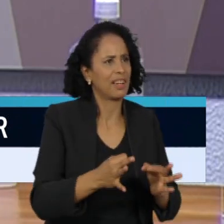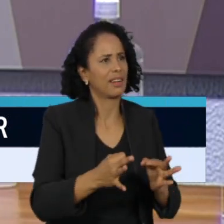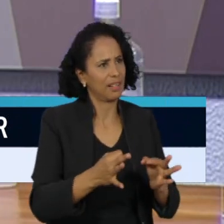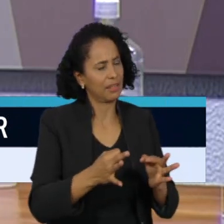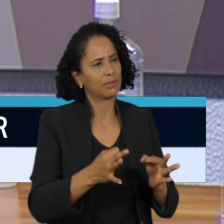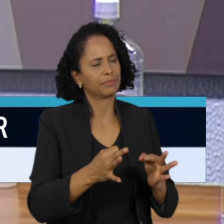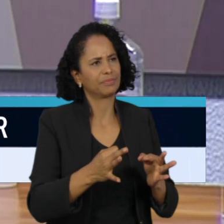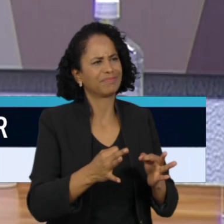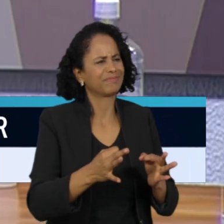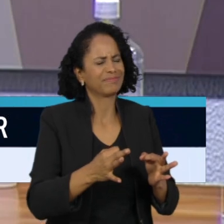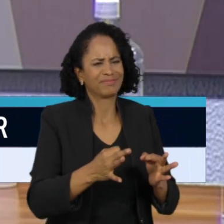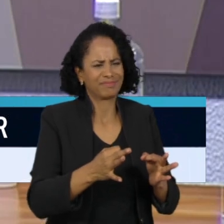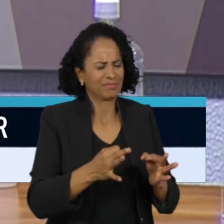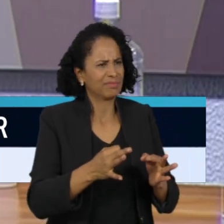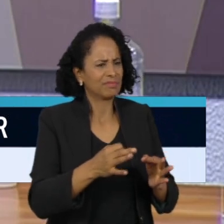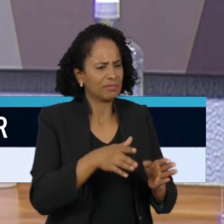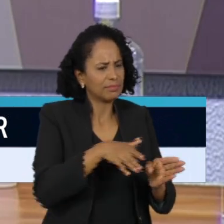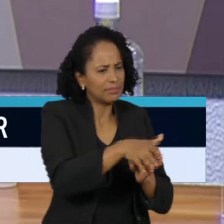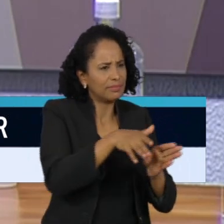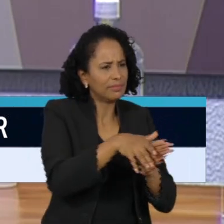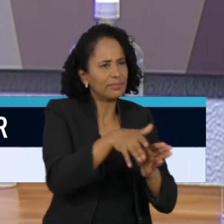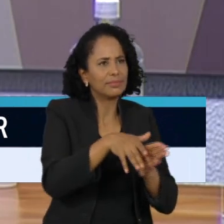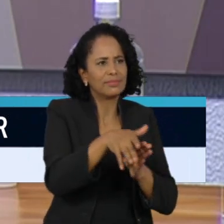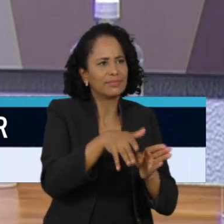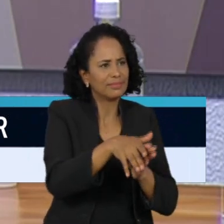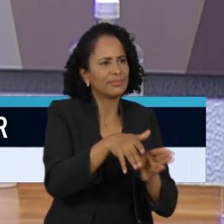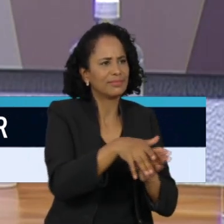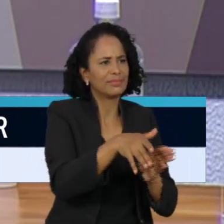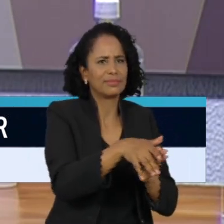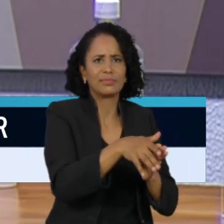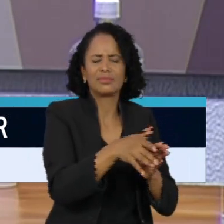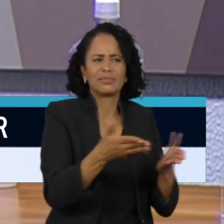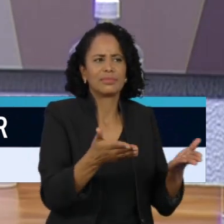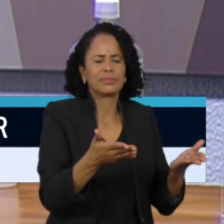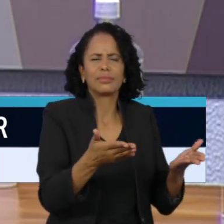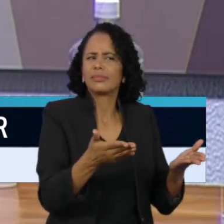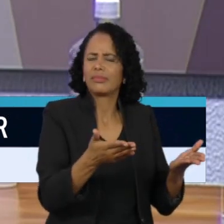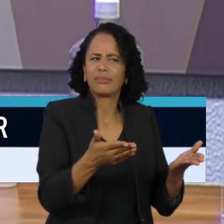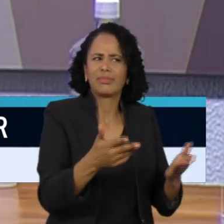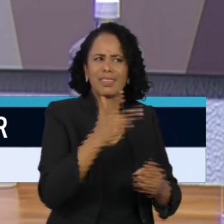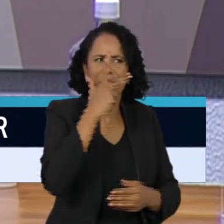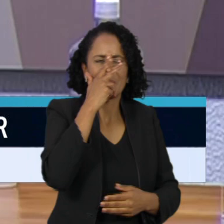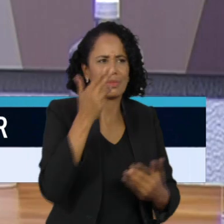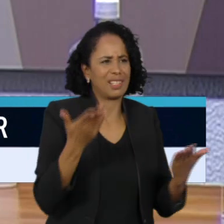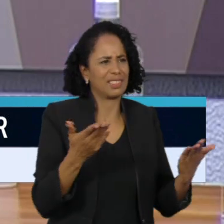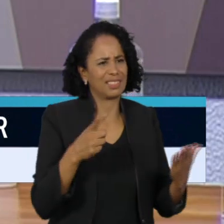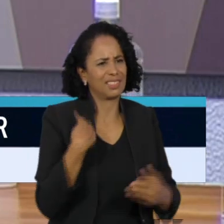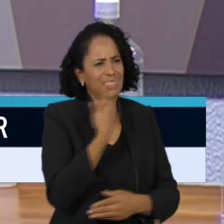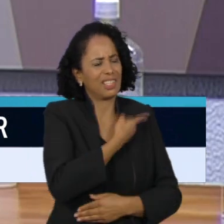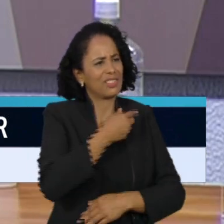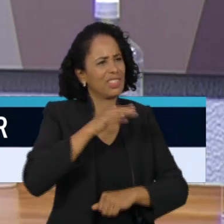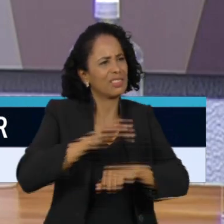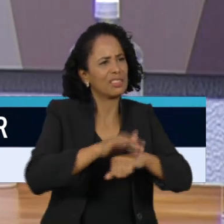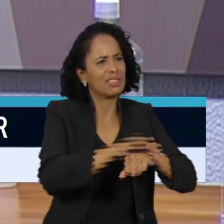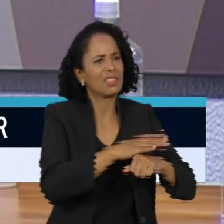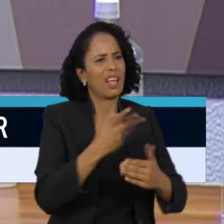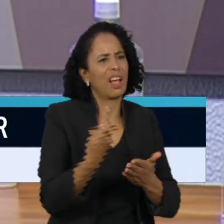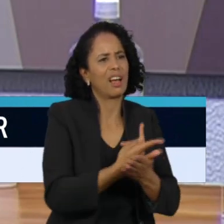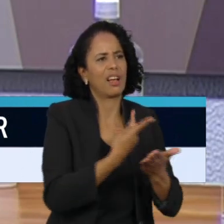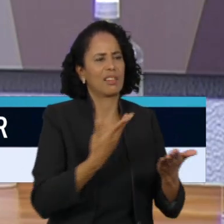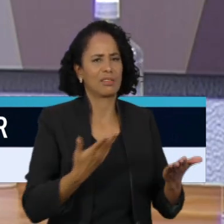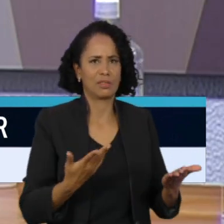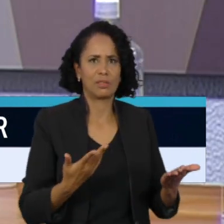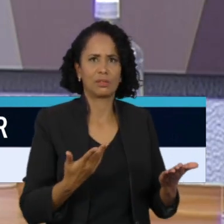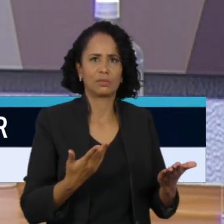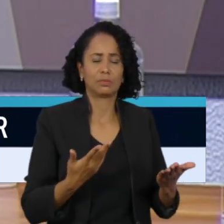não é mais esse tipo de comportamento que a gente espera que aconteça. Então, a